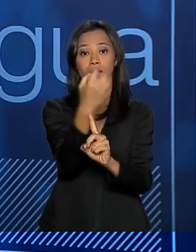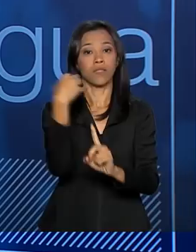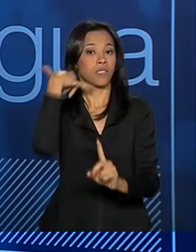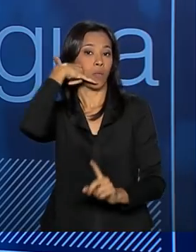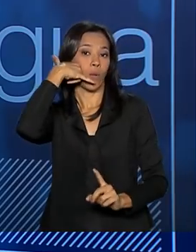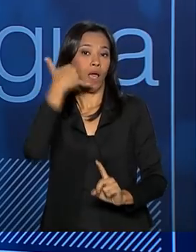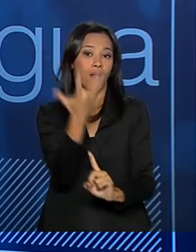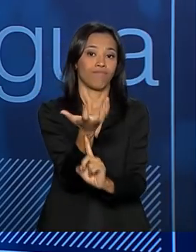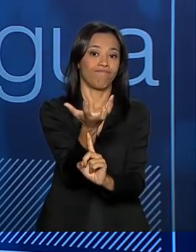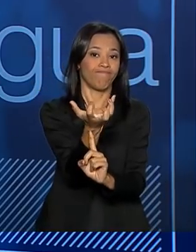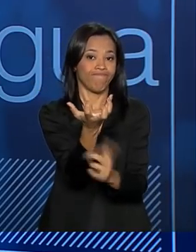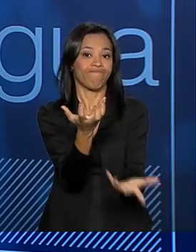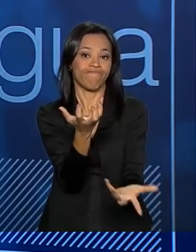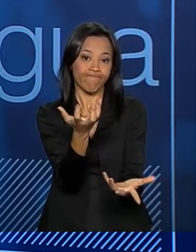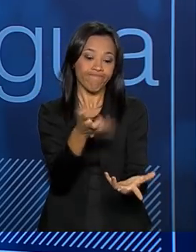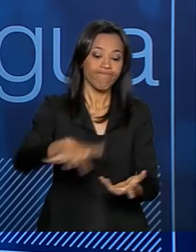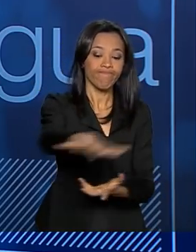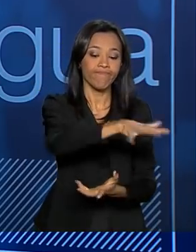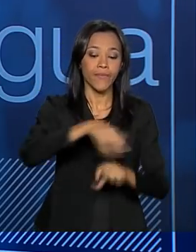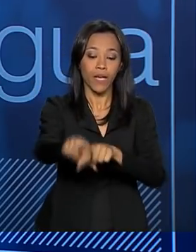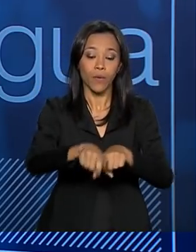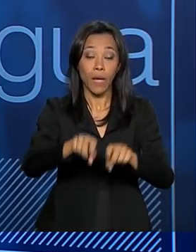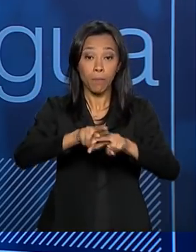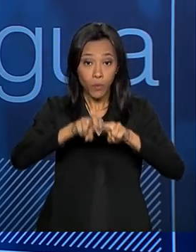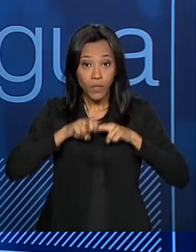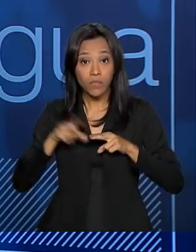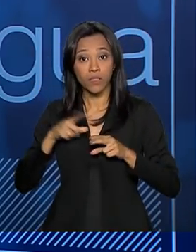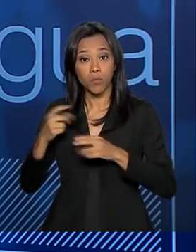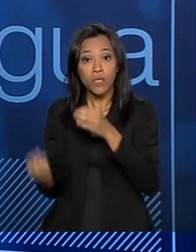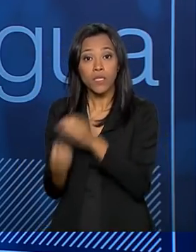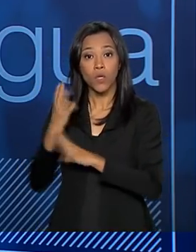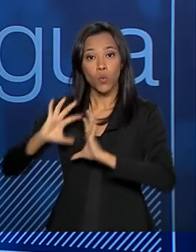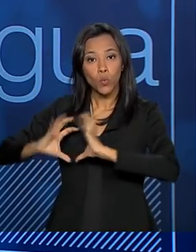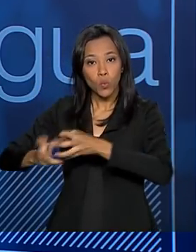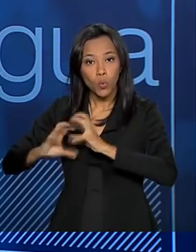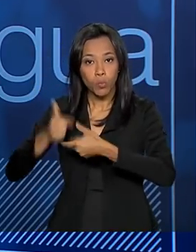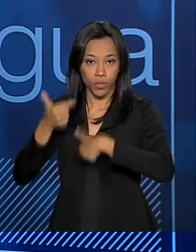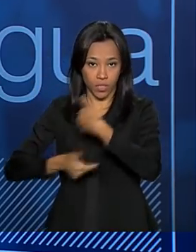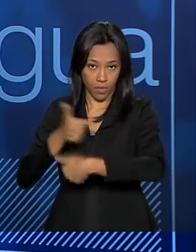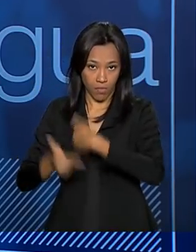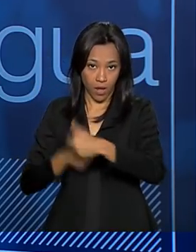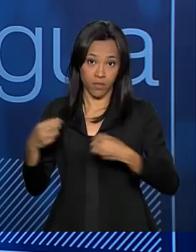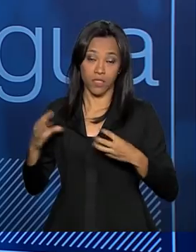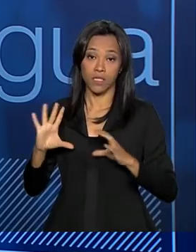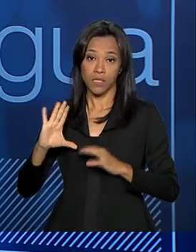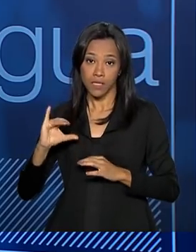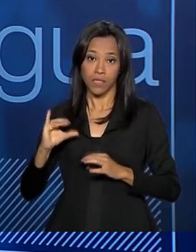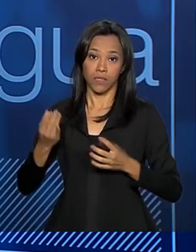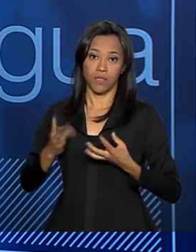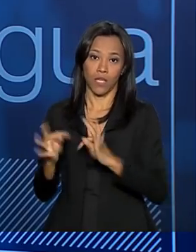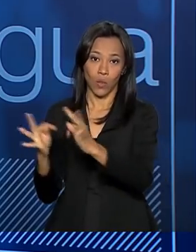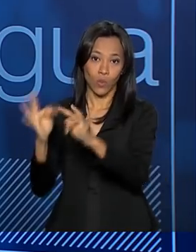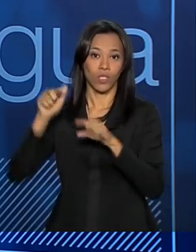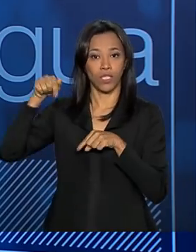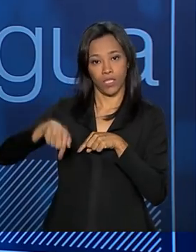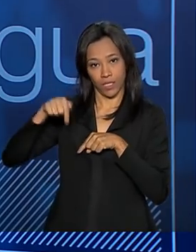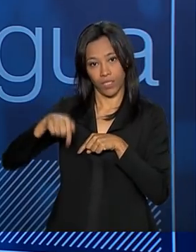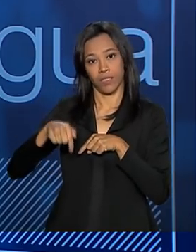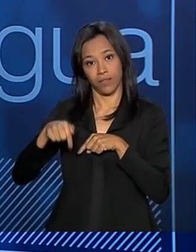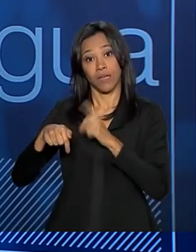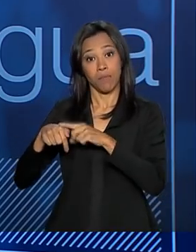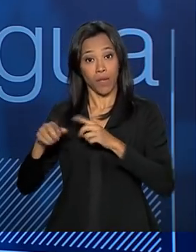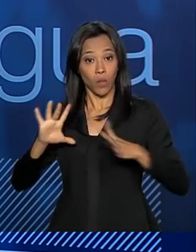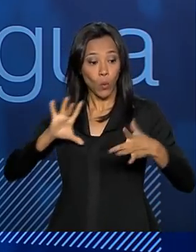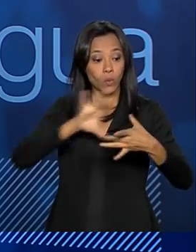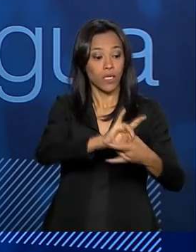rural e, para isso, nós estamos desenvolvendo um grupo de trabalho junto com o Ministério da Ciência e Tecnologia, chamado justamente Grupo de Trabalho da Agricultura